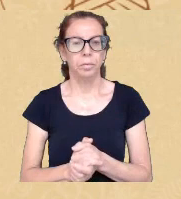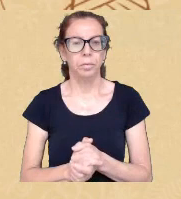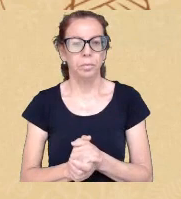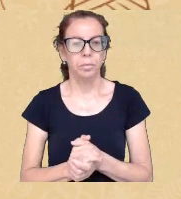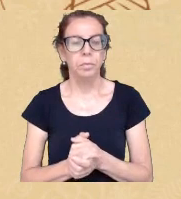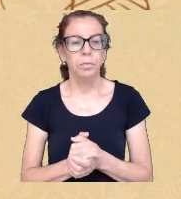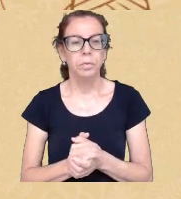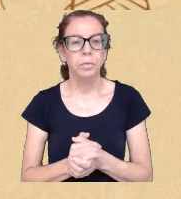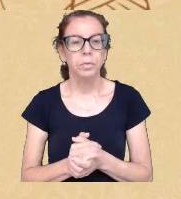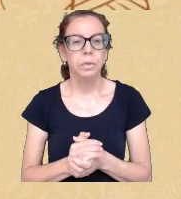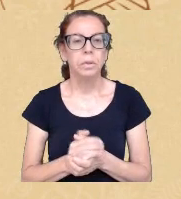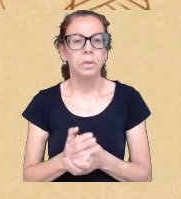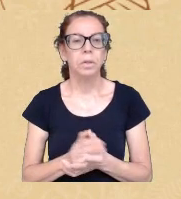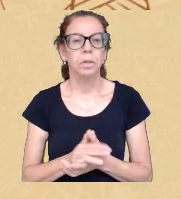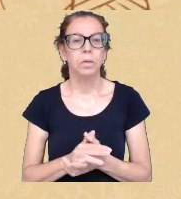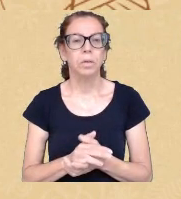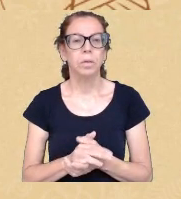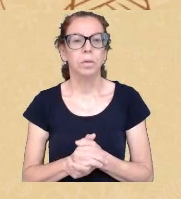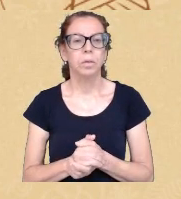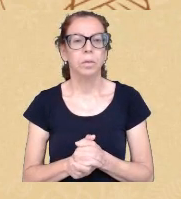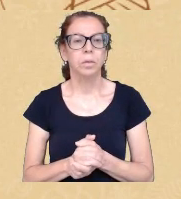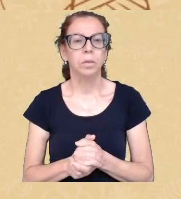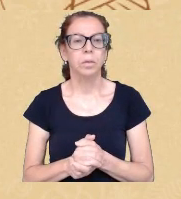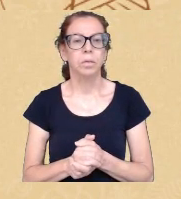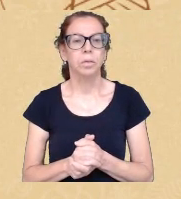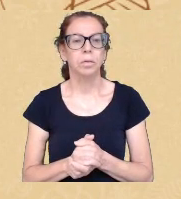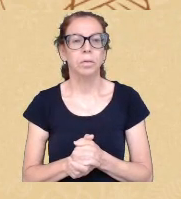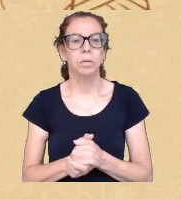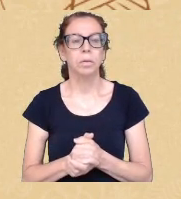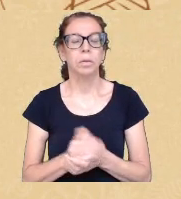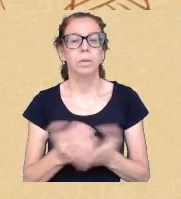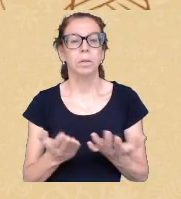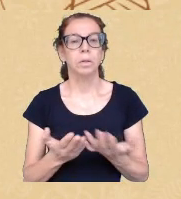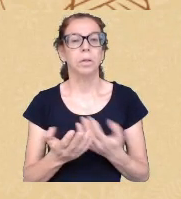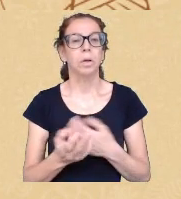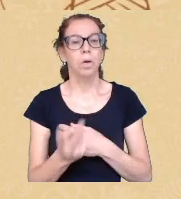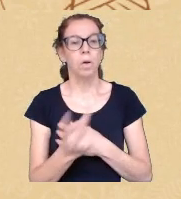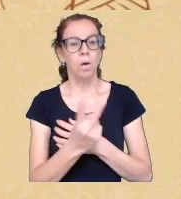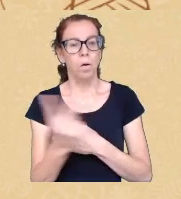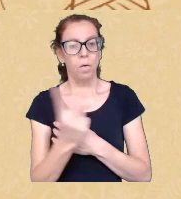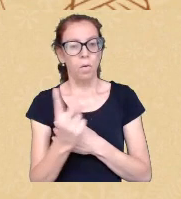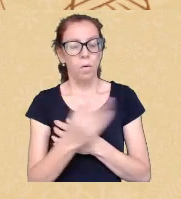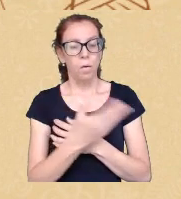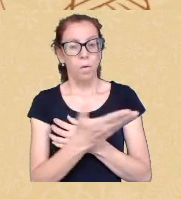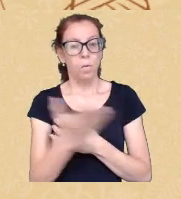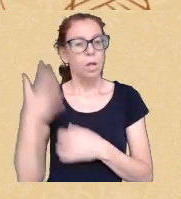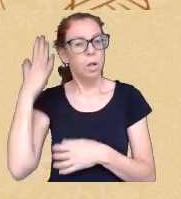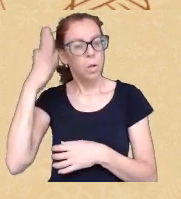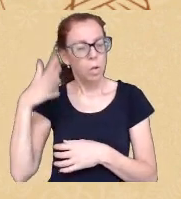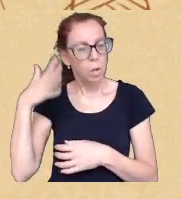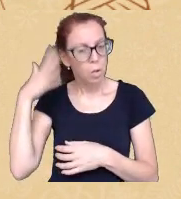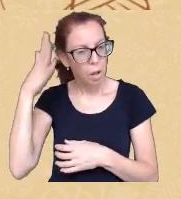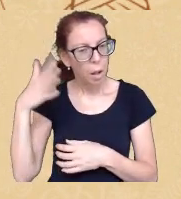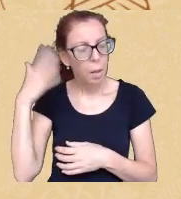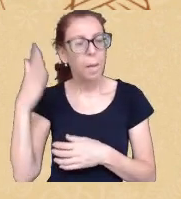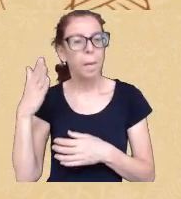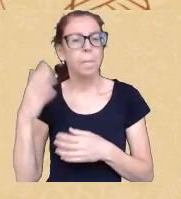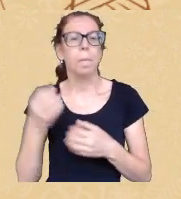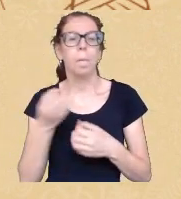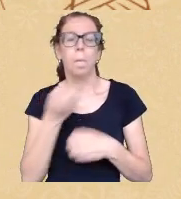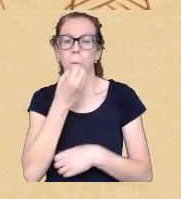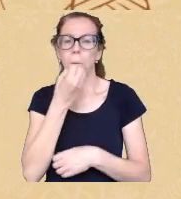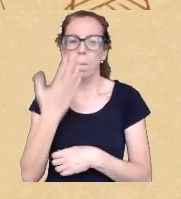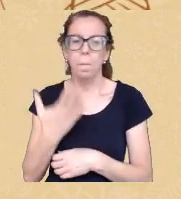Denise e Geni eu pensei vocês falam além de tudo isso vocês falam de uma epistemologia da vida porque tem axé